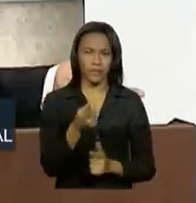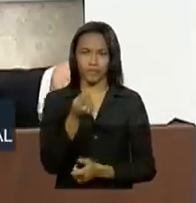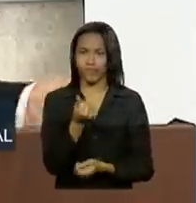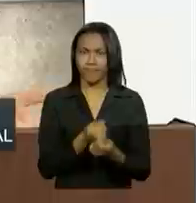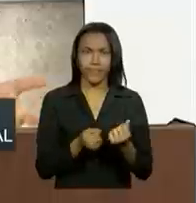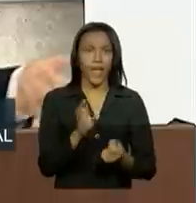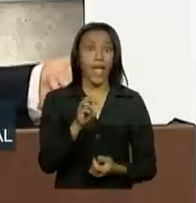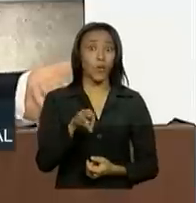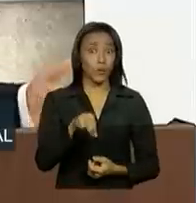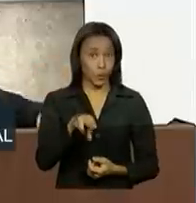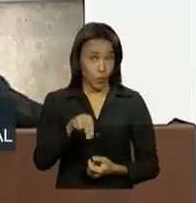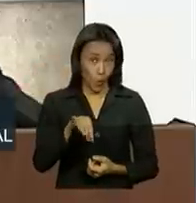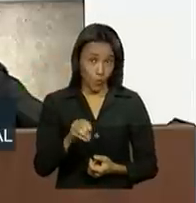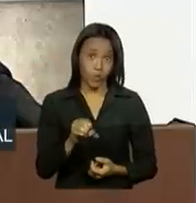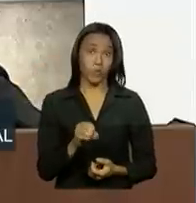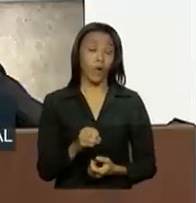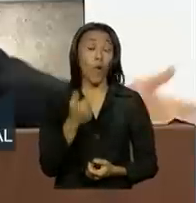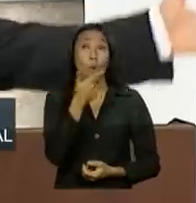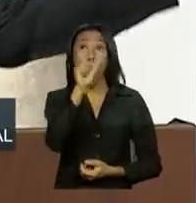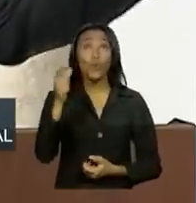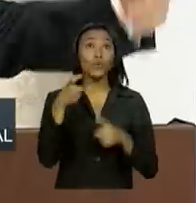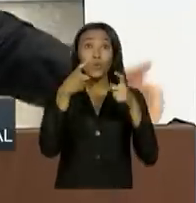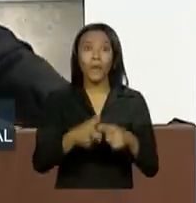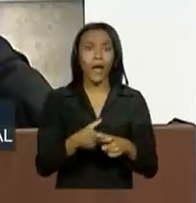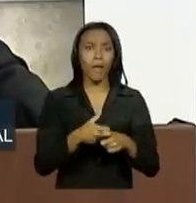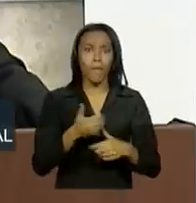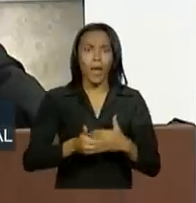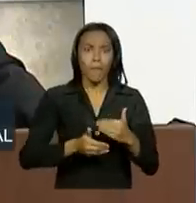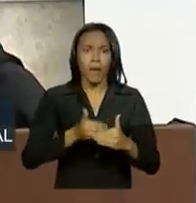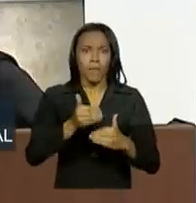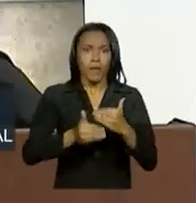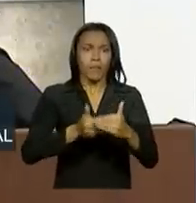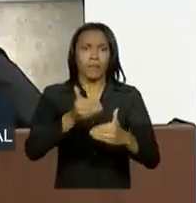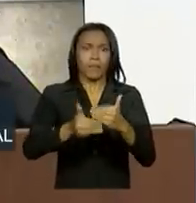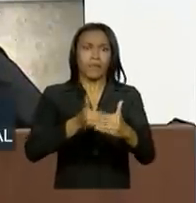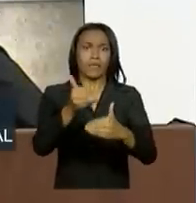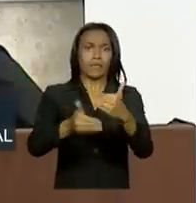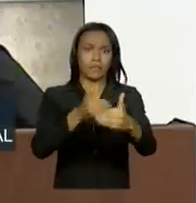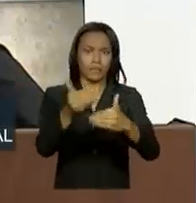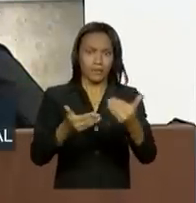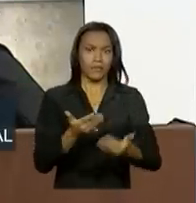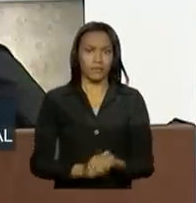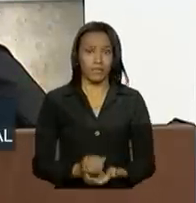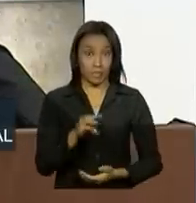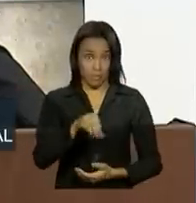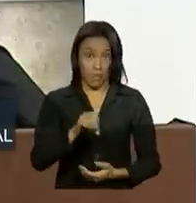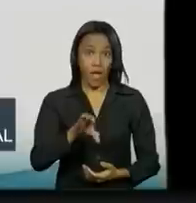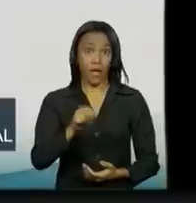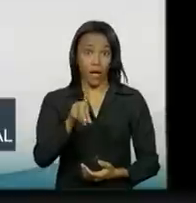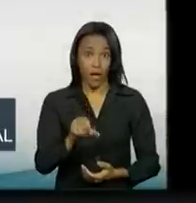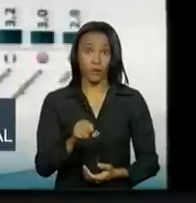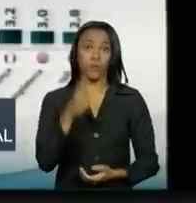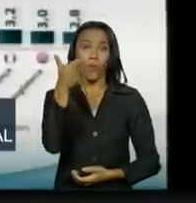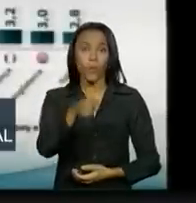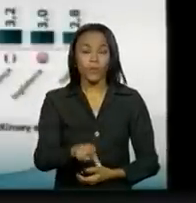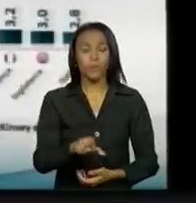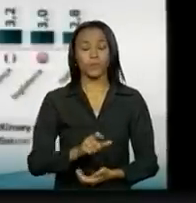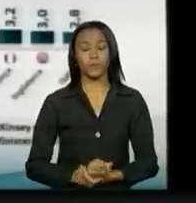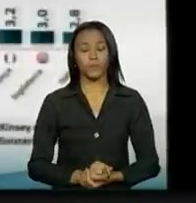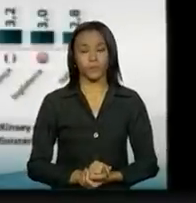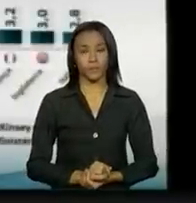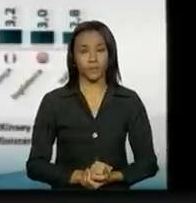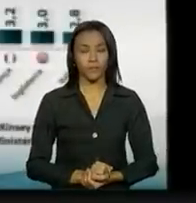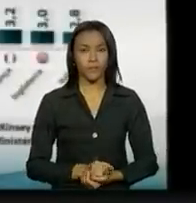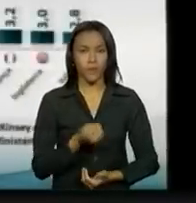em nenhum outro lugar um crescimento dessa magnitude neste mercado. Passamos adiante. Bom,